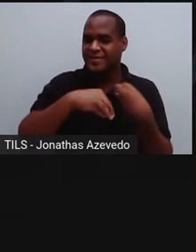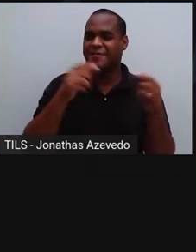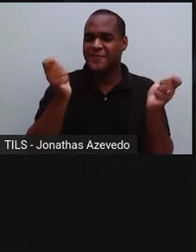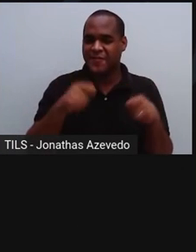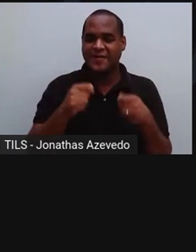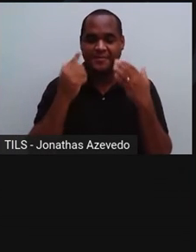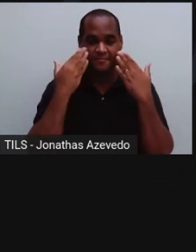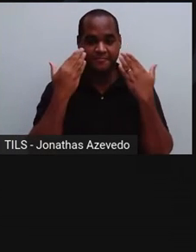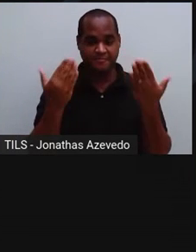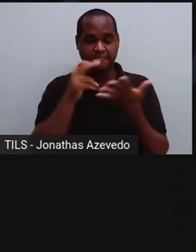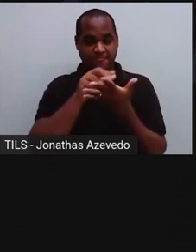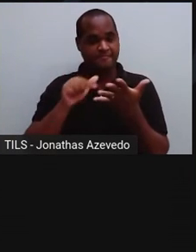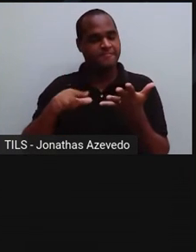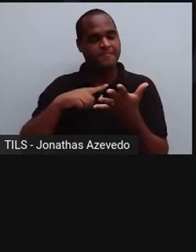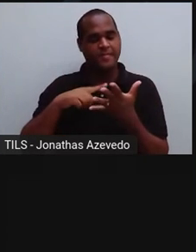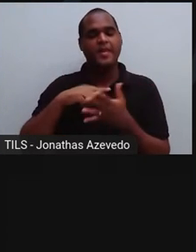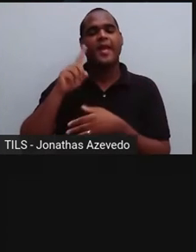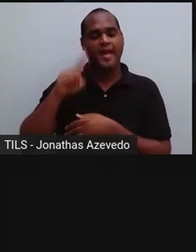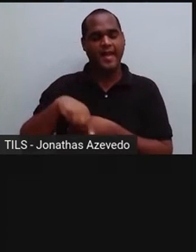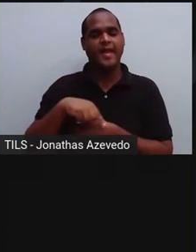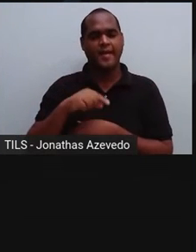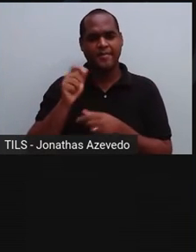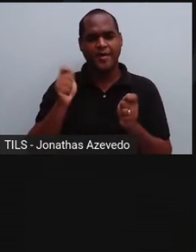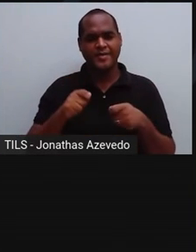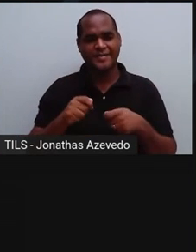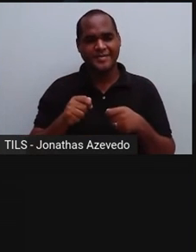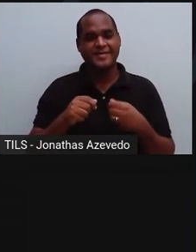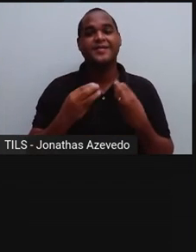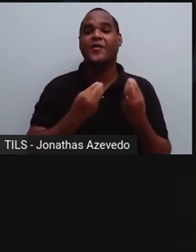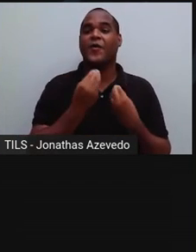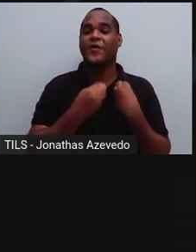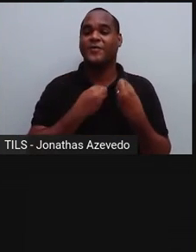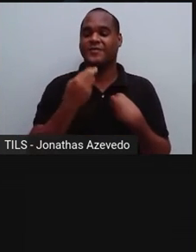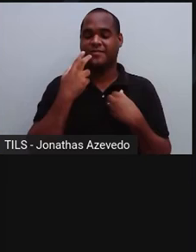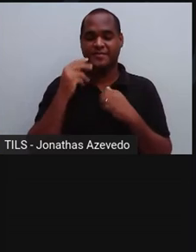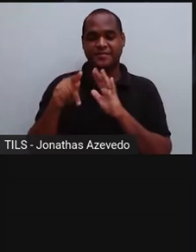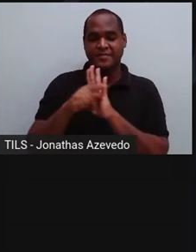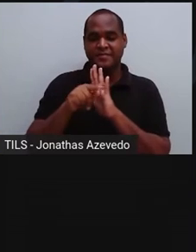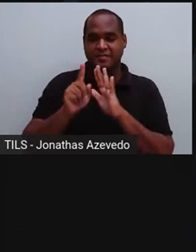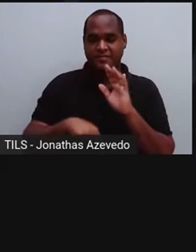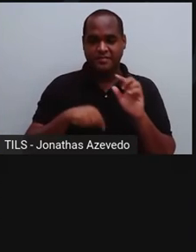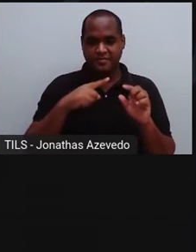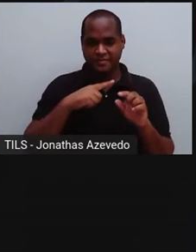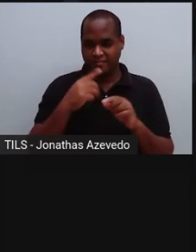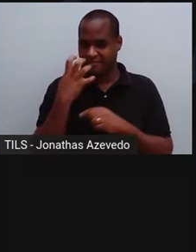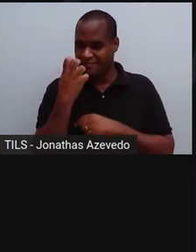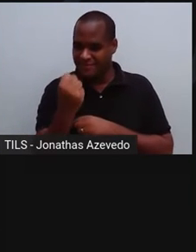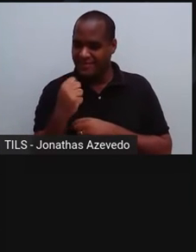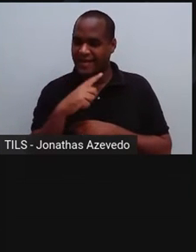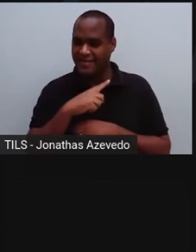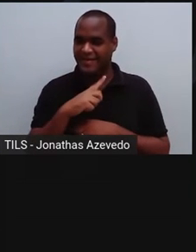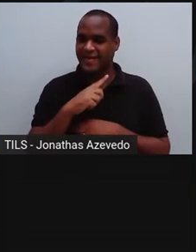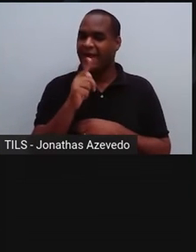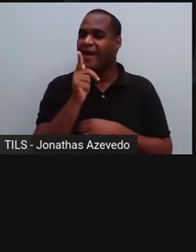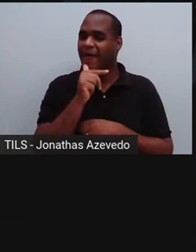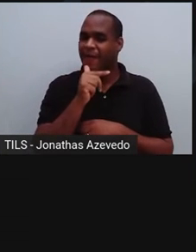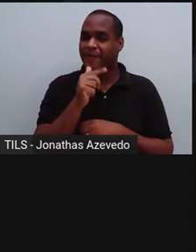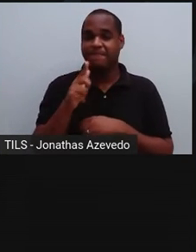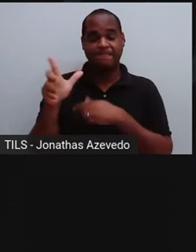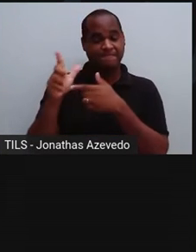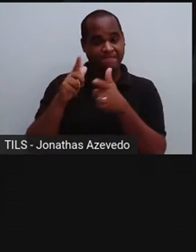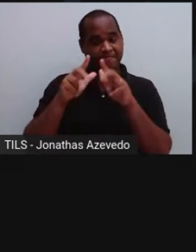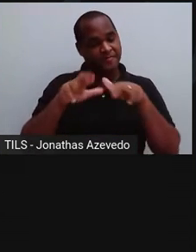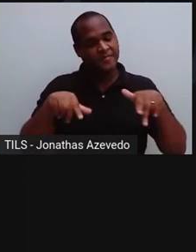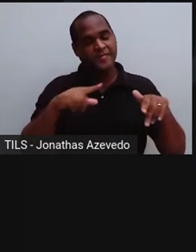propriedades magnéticas, pois assim, uma parte da mistura pode ser atraída pelo imã. Na decantação, temos um